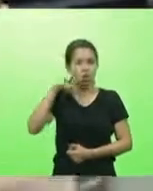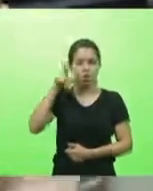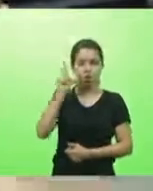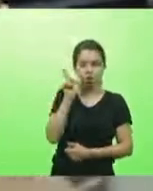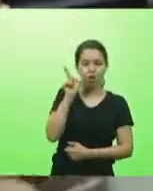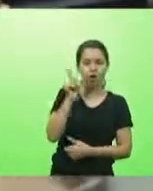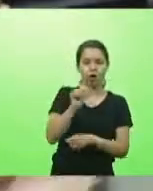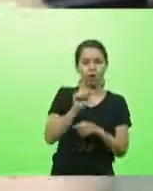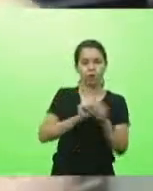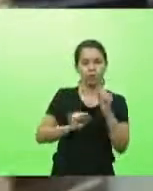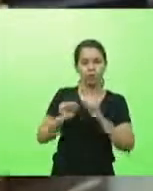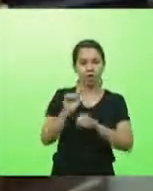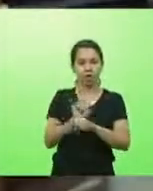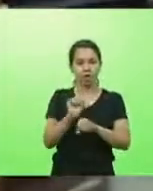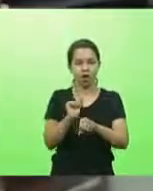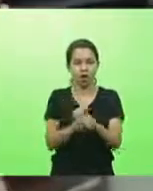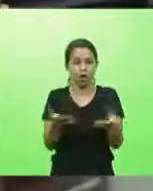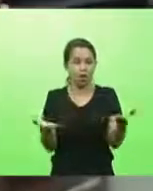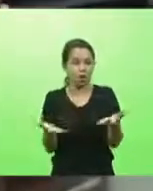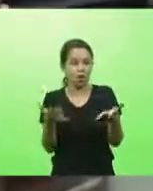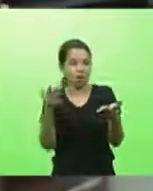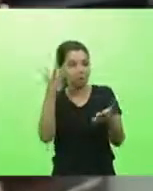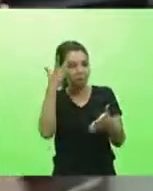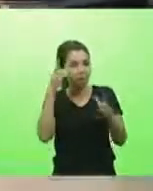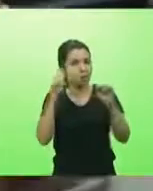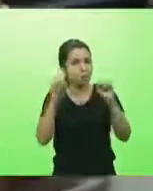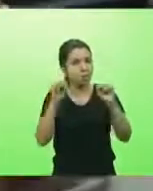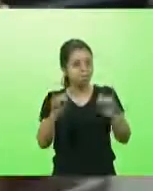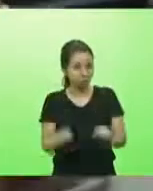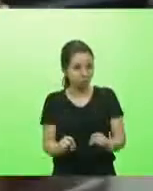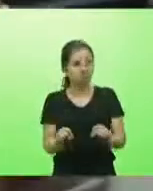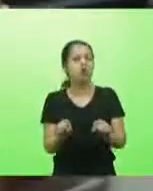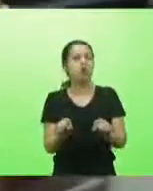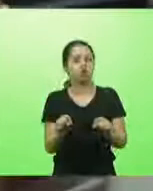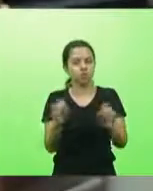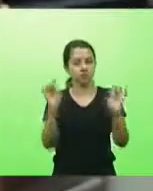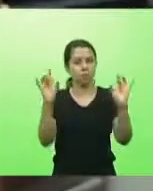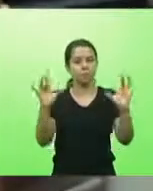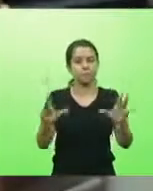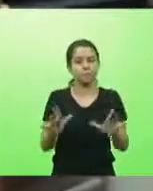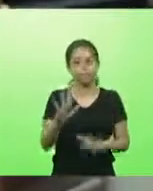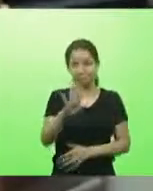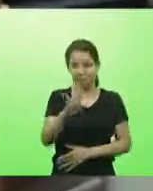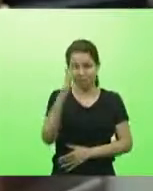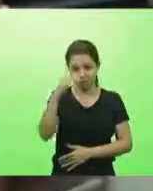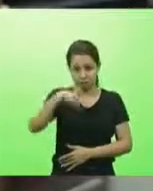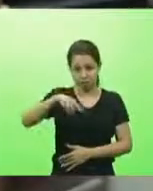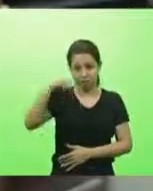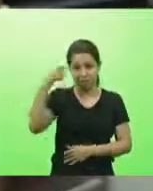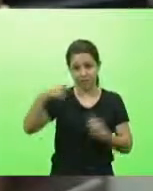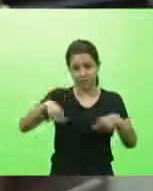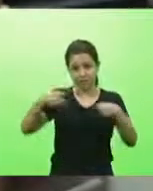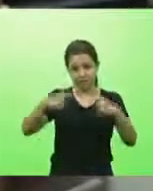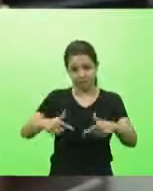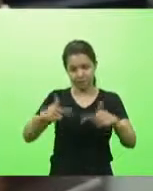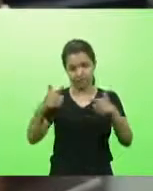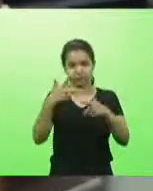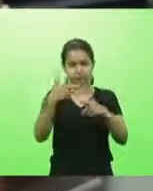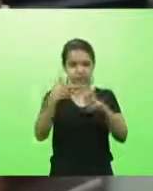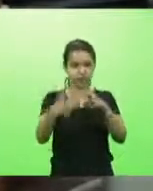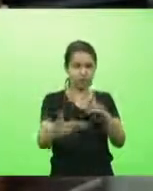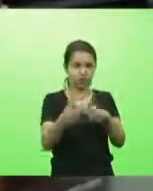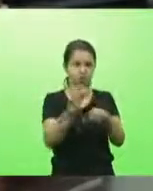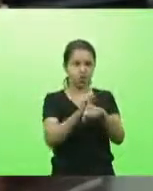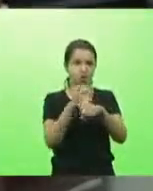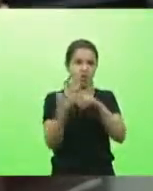hoje e pode se tornar realidade amanhã. Mas nós temos que vencer o coronavírus e eu tenho certeza que